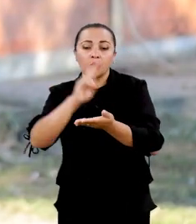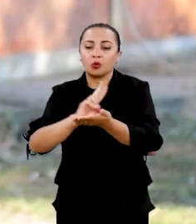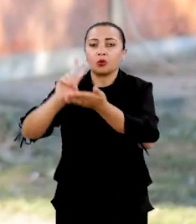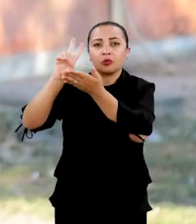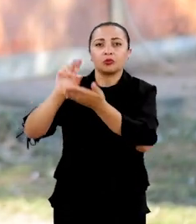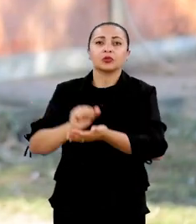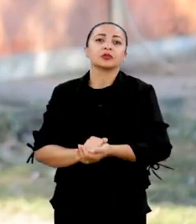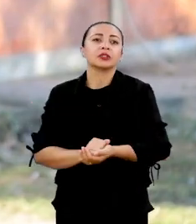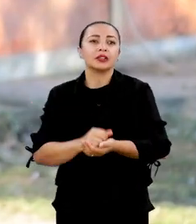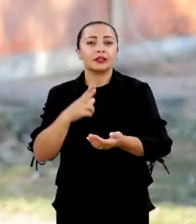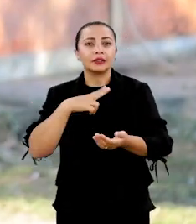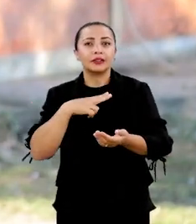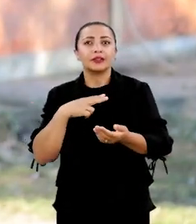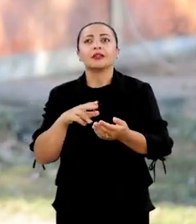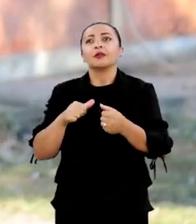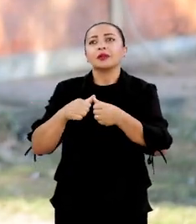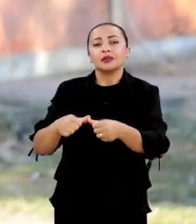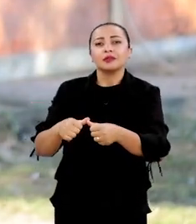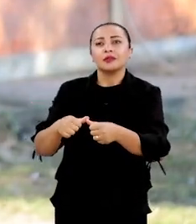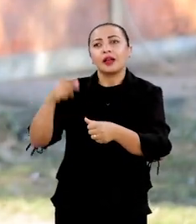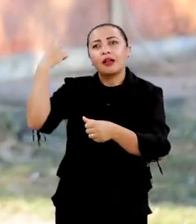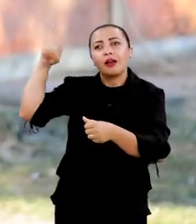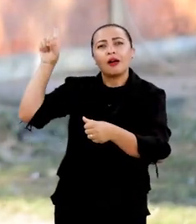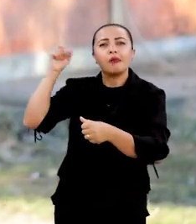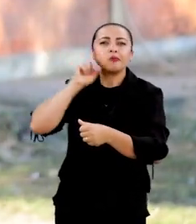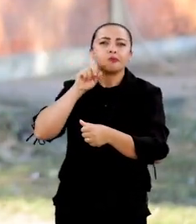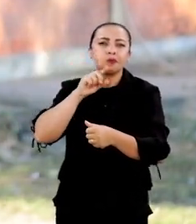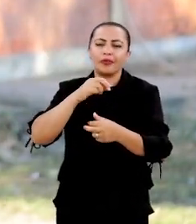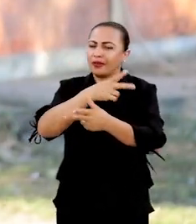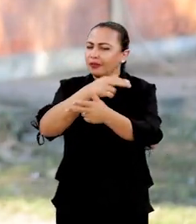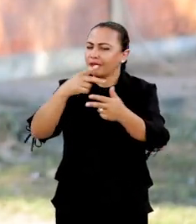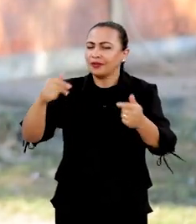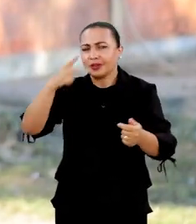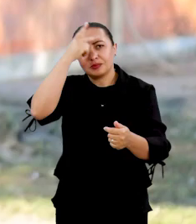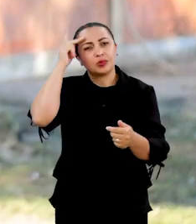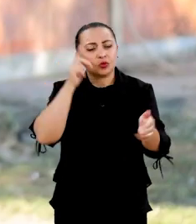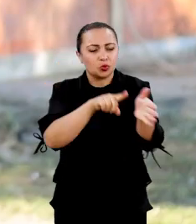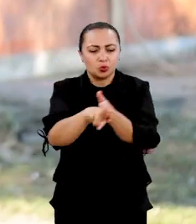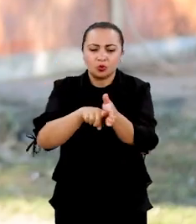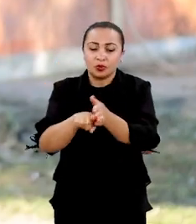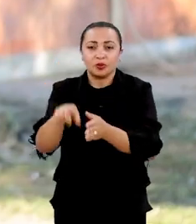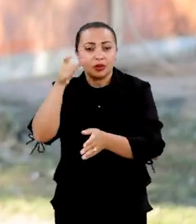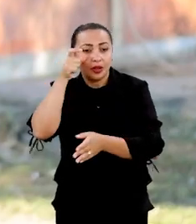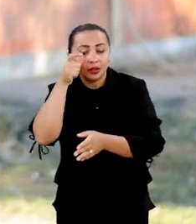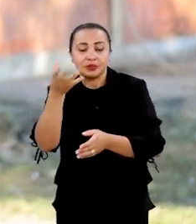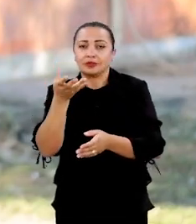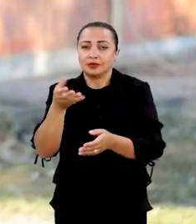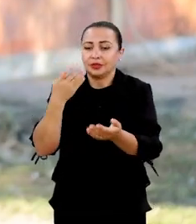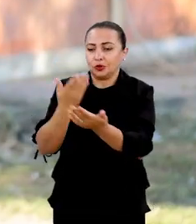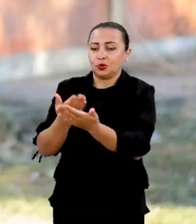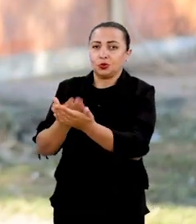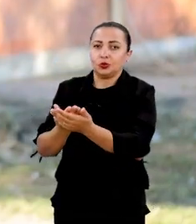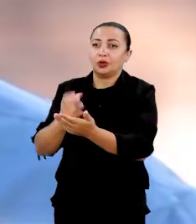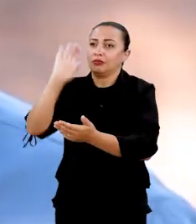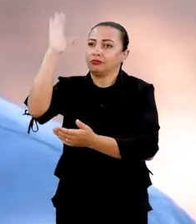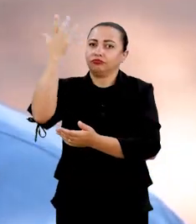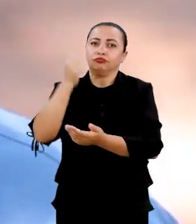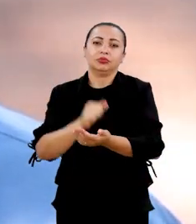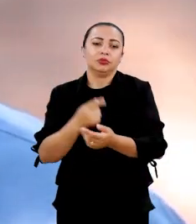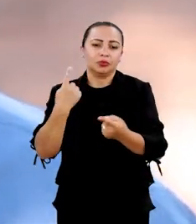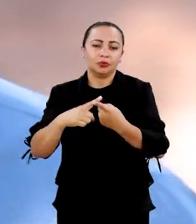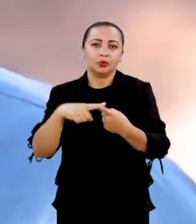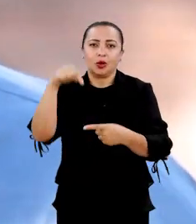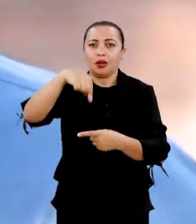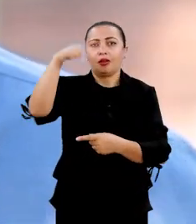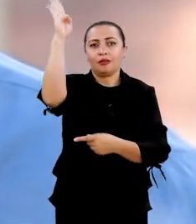no Japão, como Lowell, que fica em Massachusetts. Então, são vários pesquisadores interessados em estudar esse